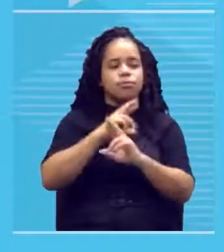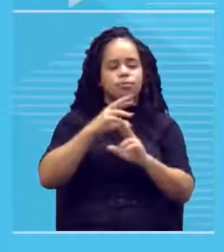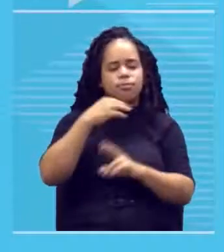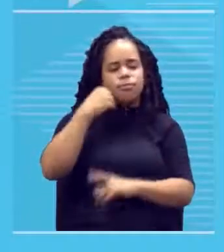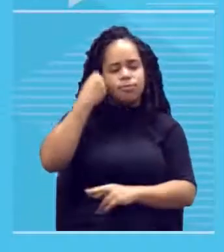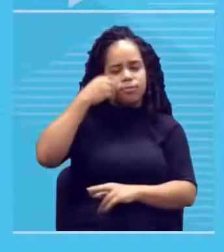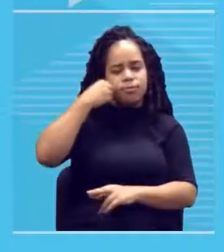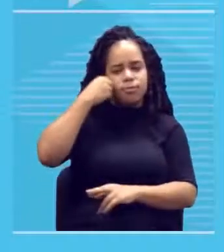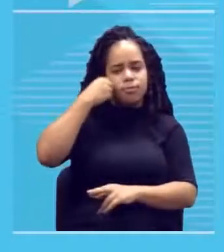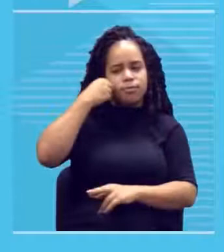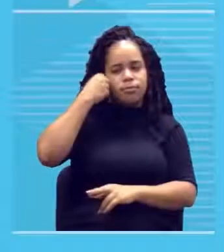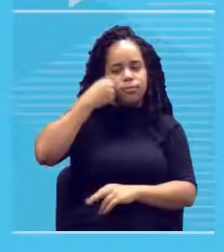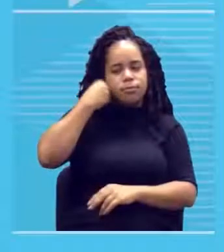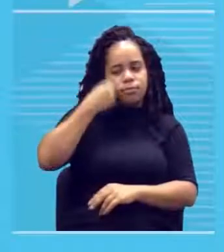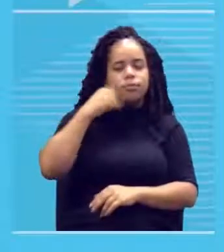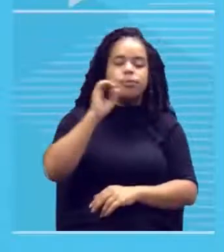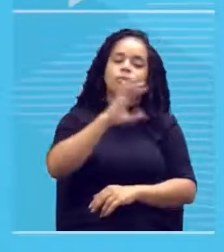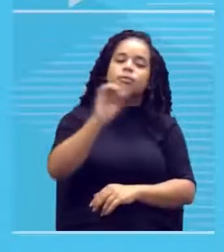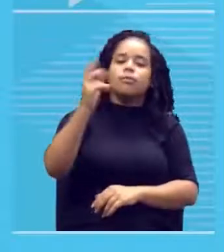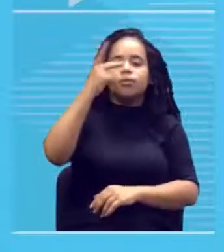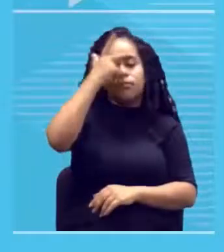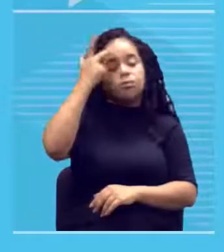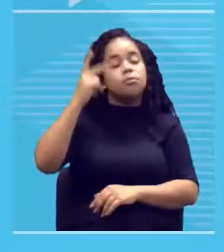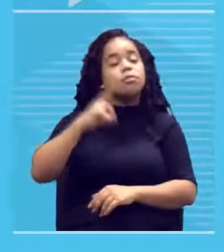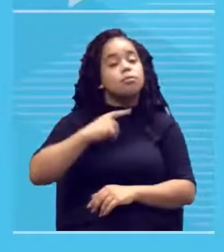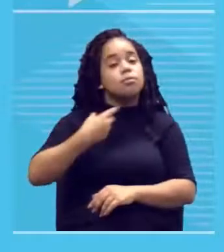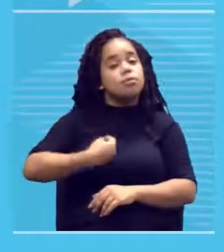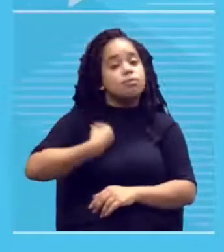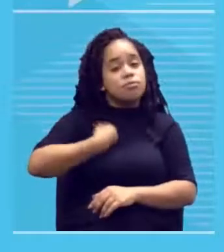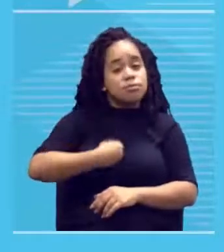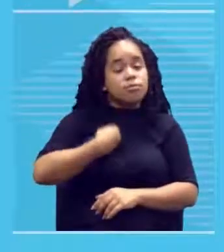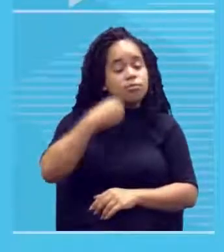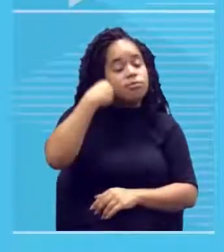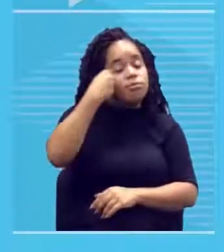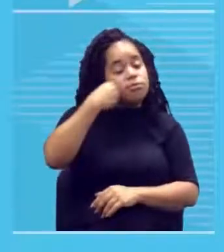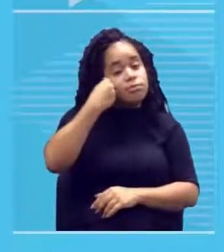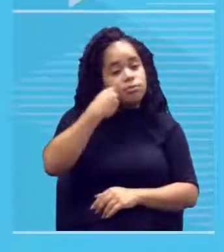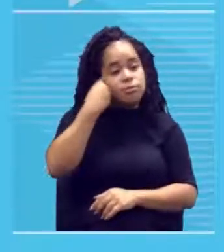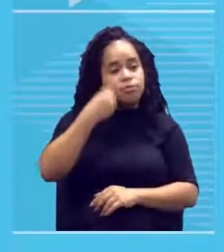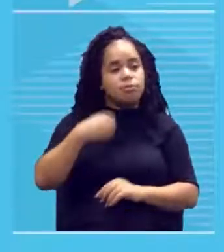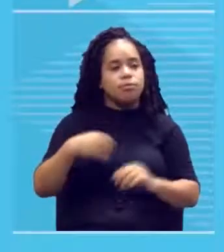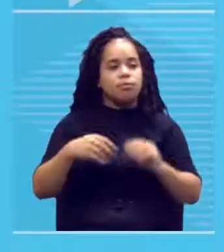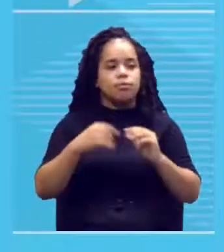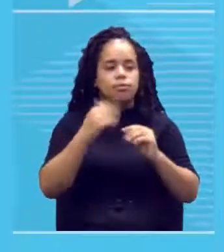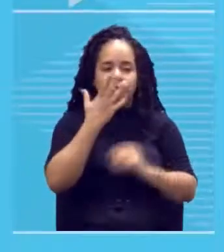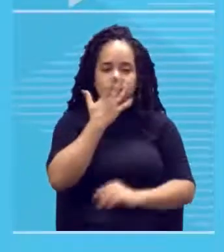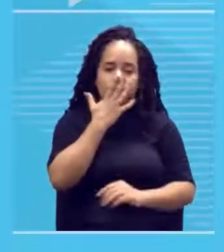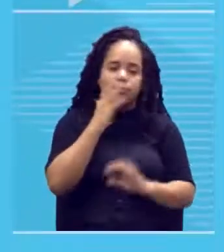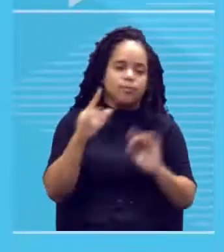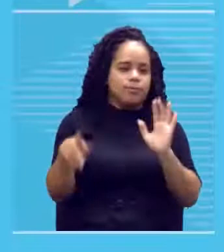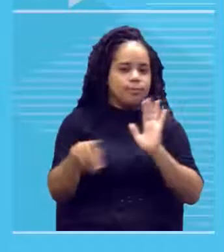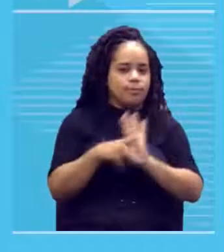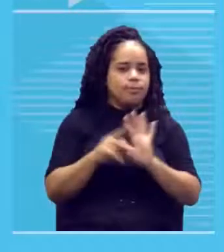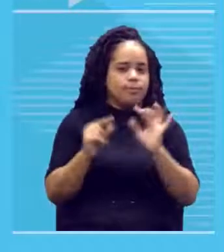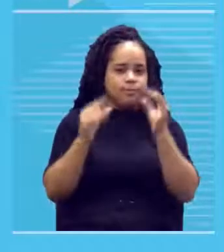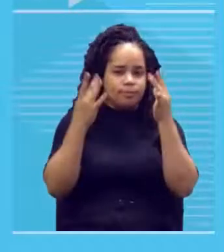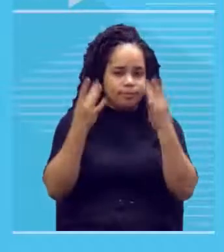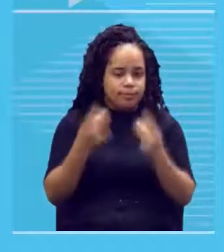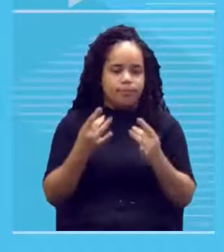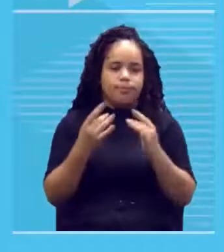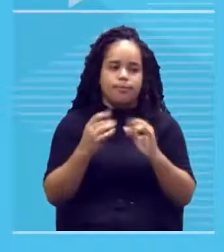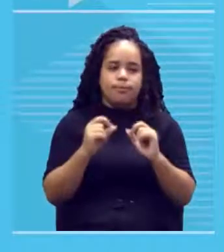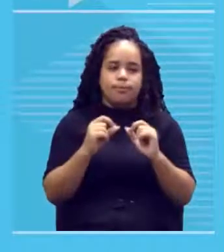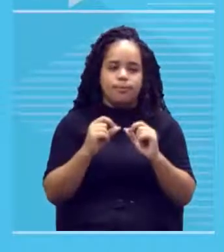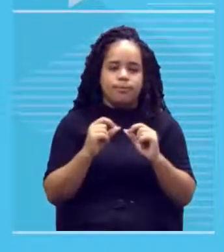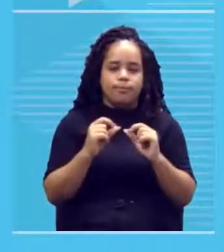Como assim? Cada pessoa tem uma vivência de experiência com uma cor específica ou com